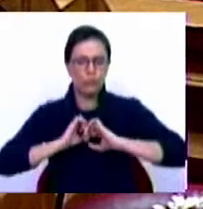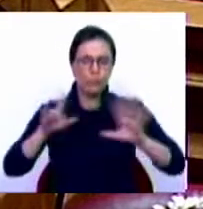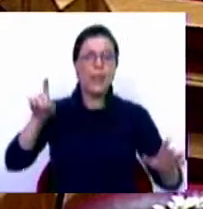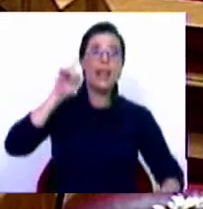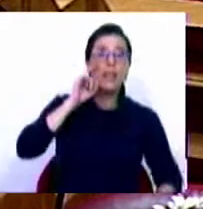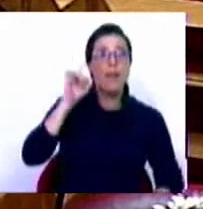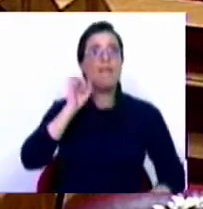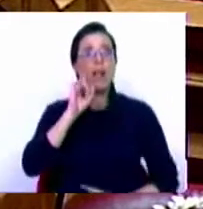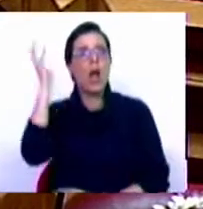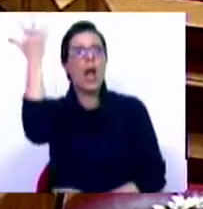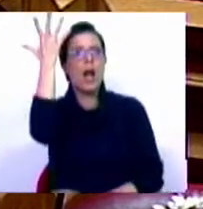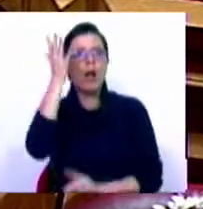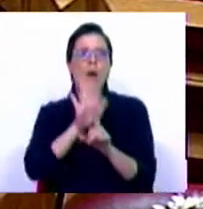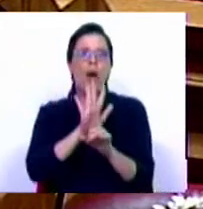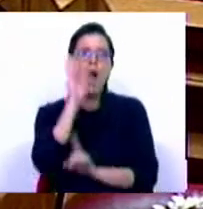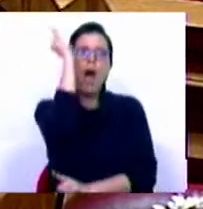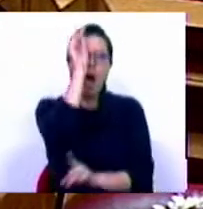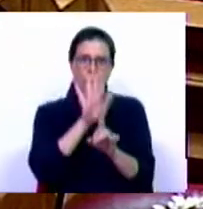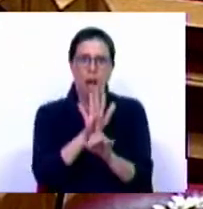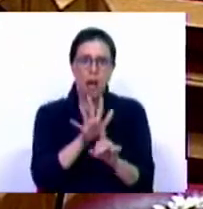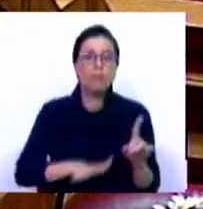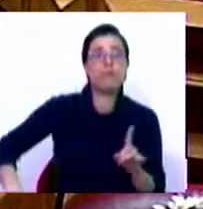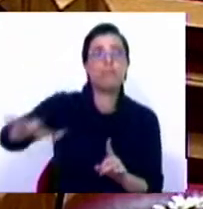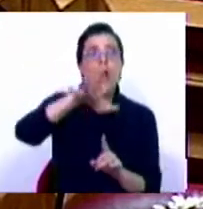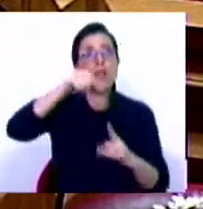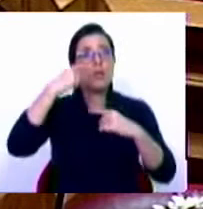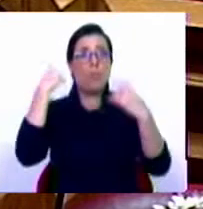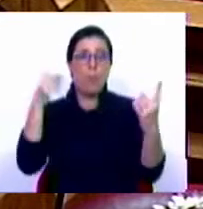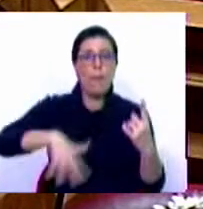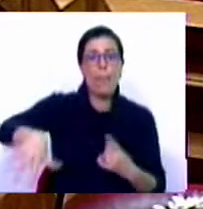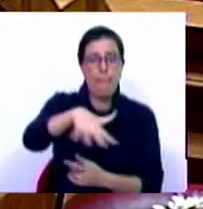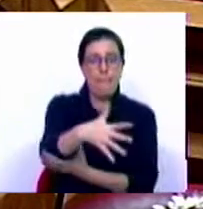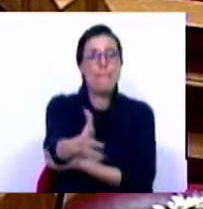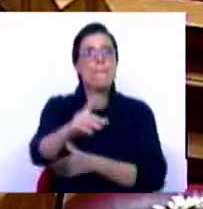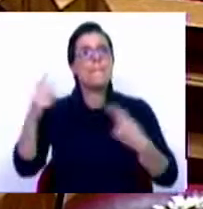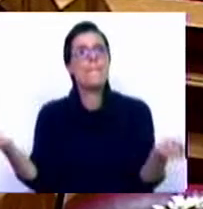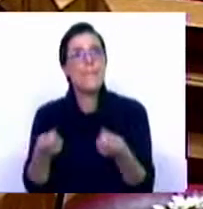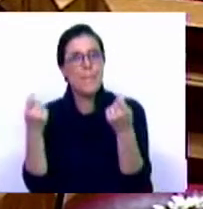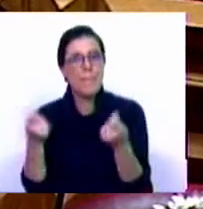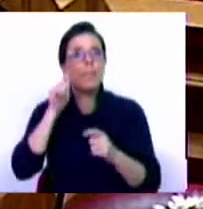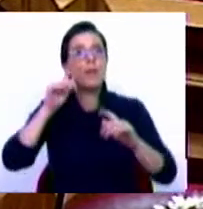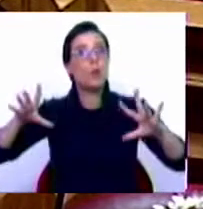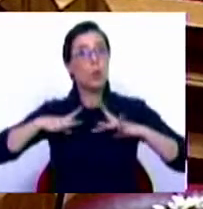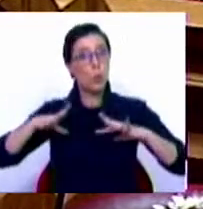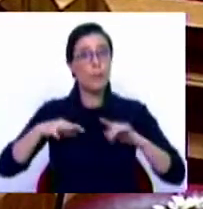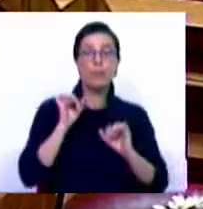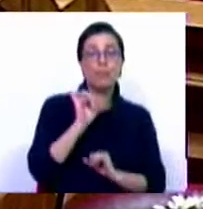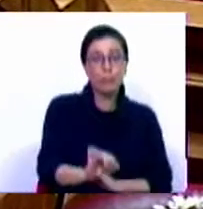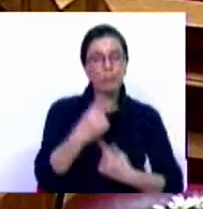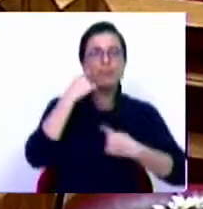e a valorização da cultura alentejana em toda a área metropolitana de Lisboa. Promovendo o turismo da região,